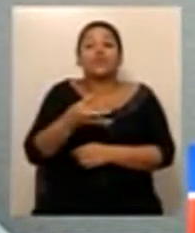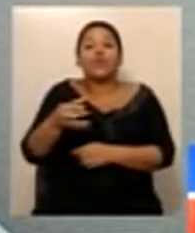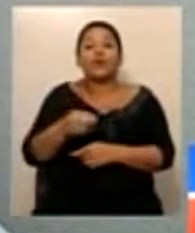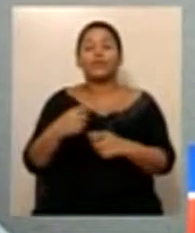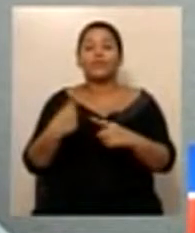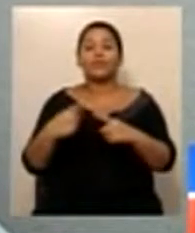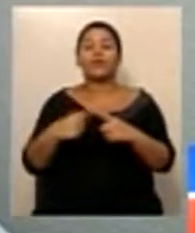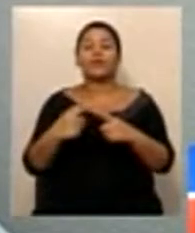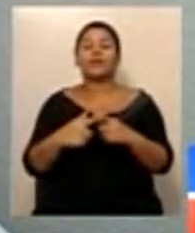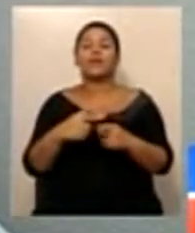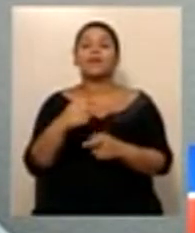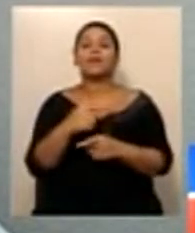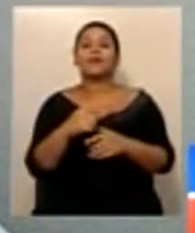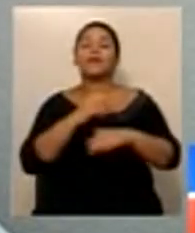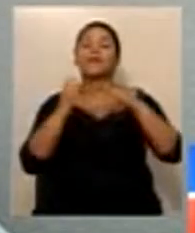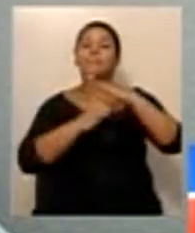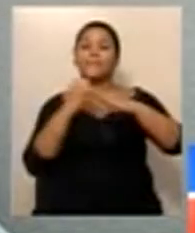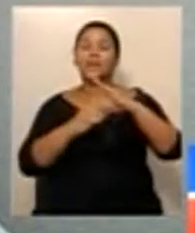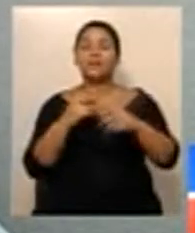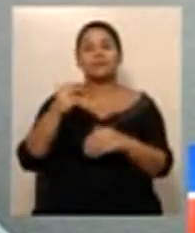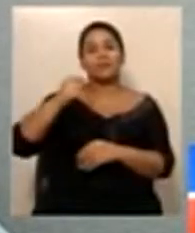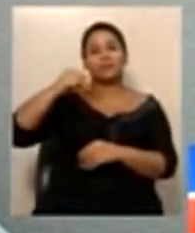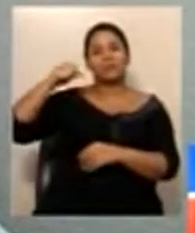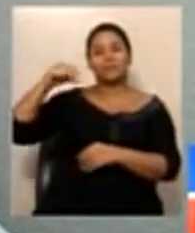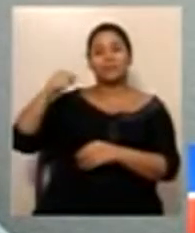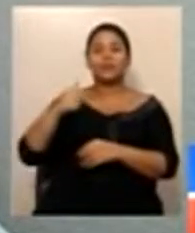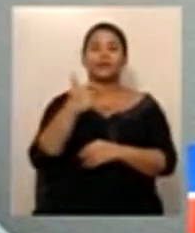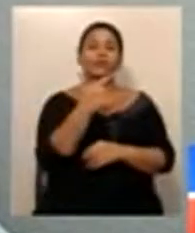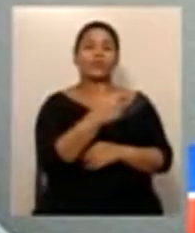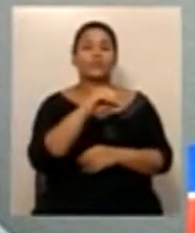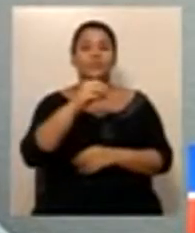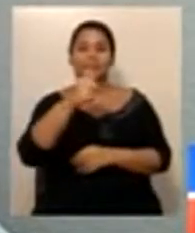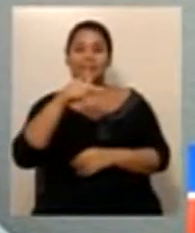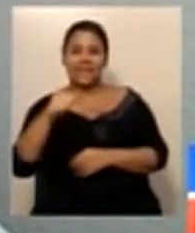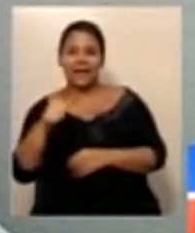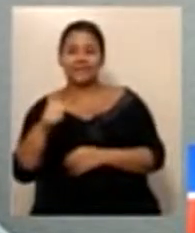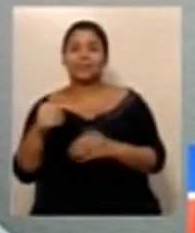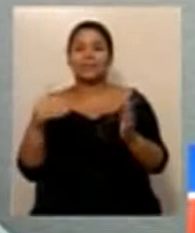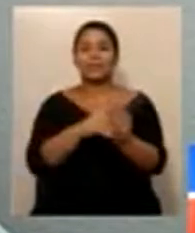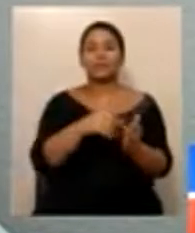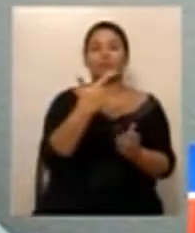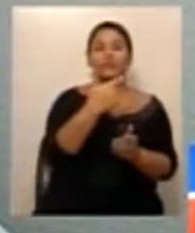Eletrobras de 2007 a 2009. Em discussão?